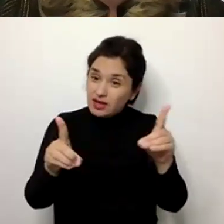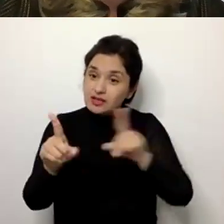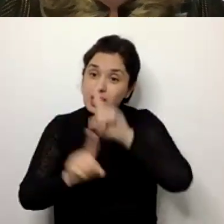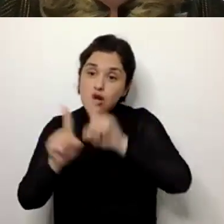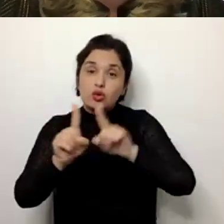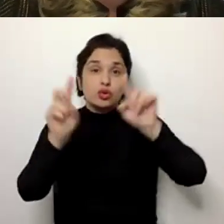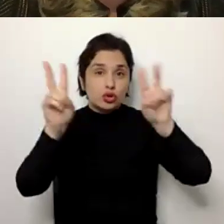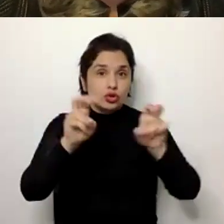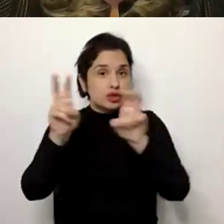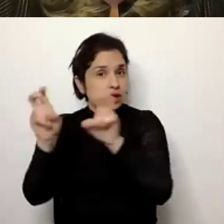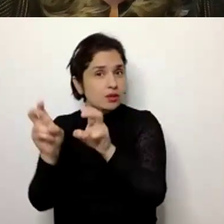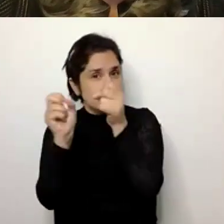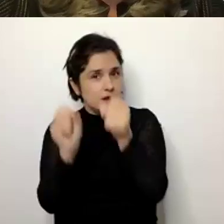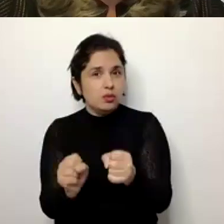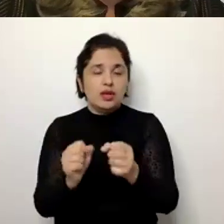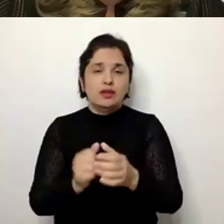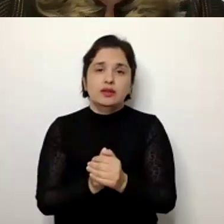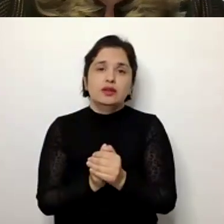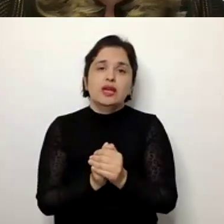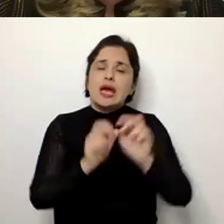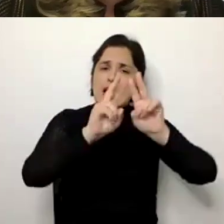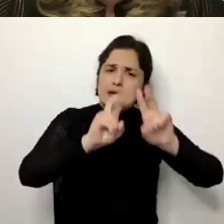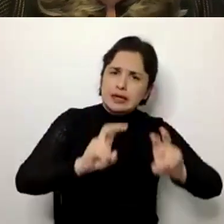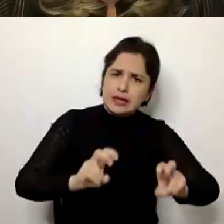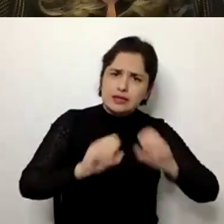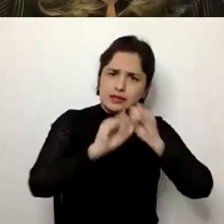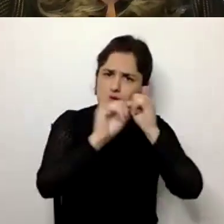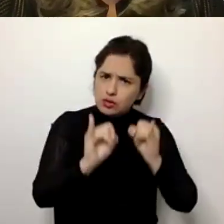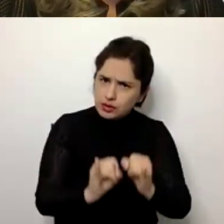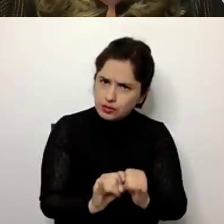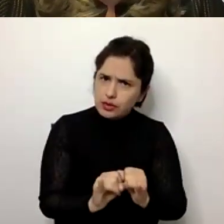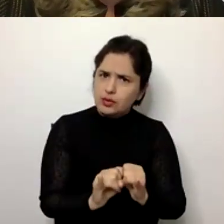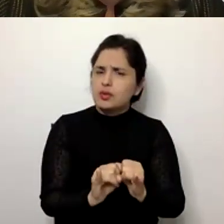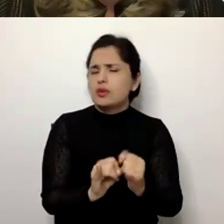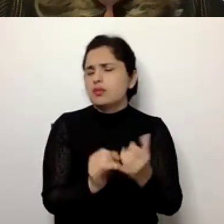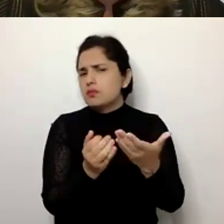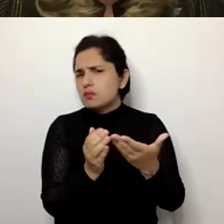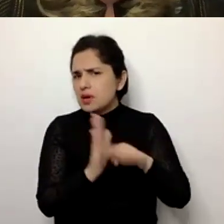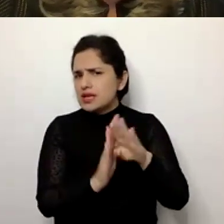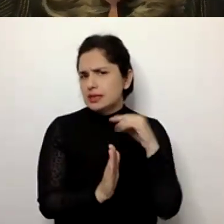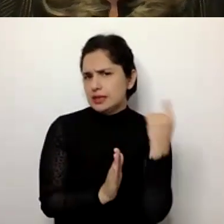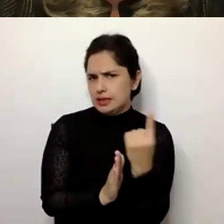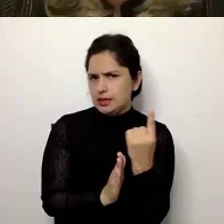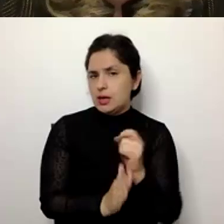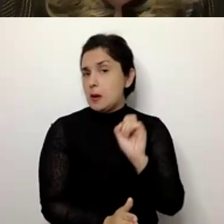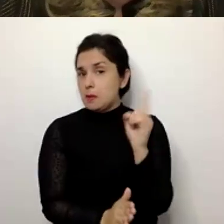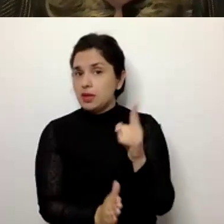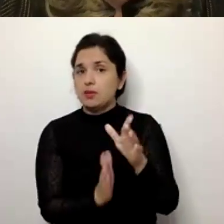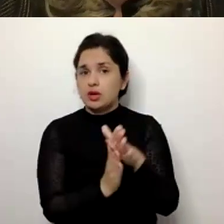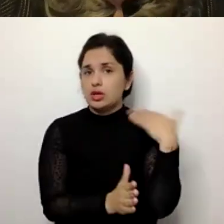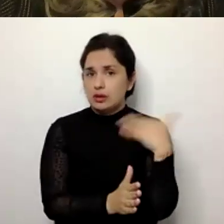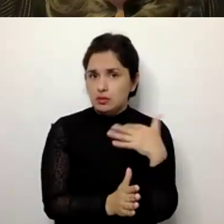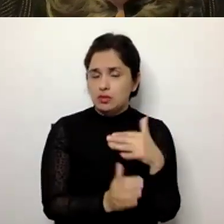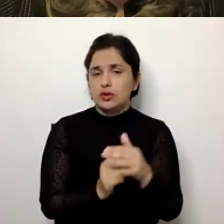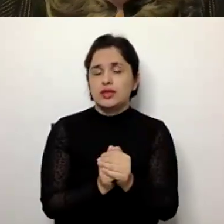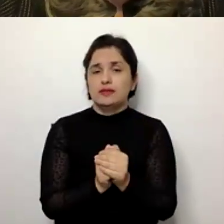aspectos que podem ser analisados de uma forma mais geral. Primeiro aspecto que é importante a gente